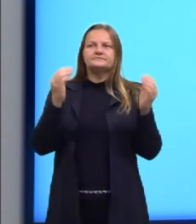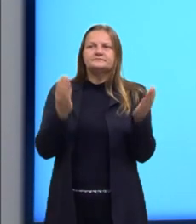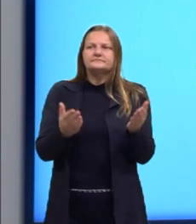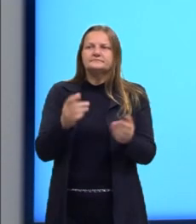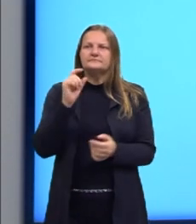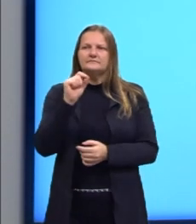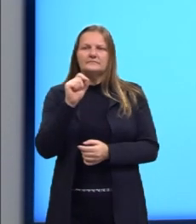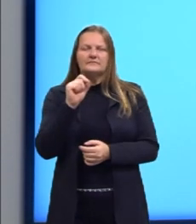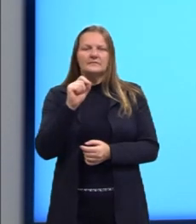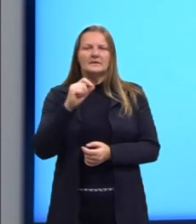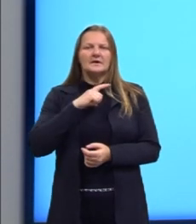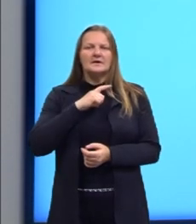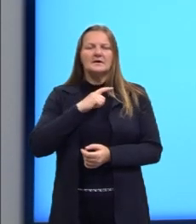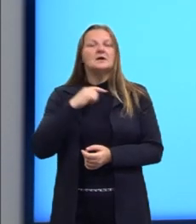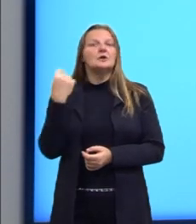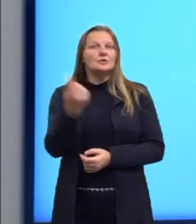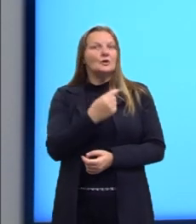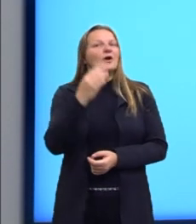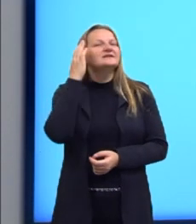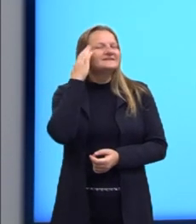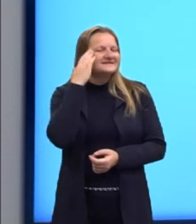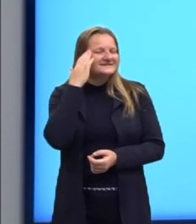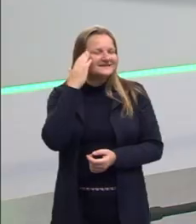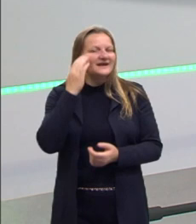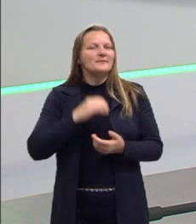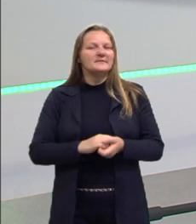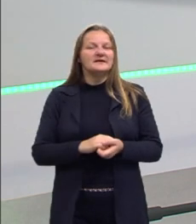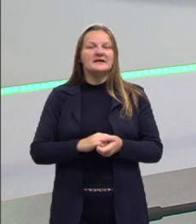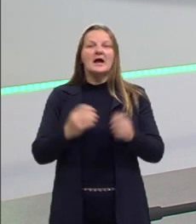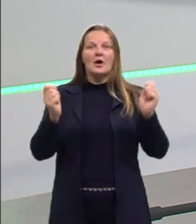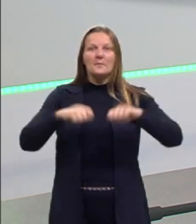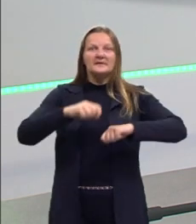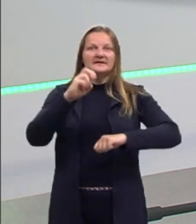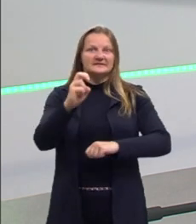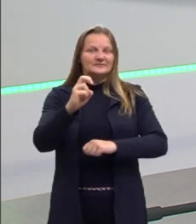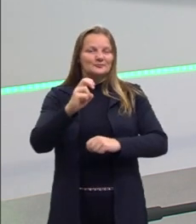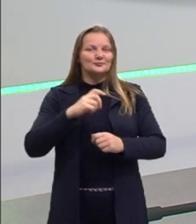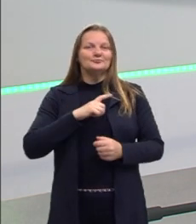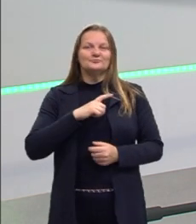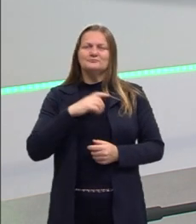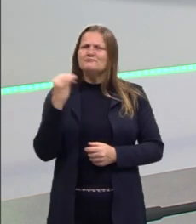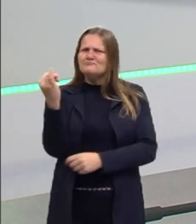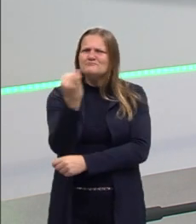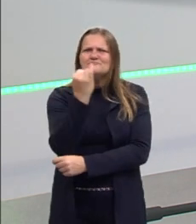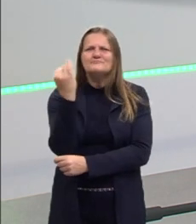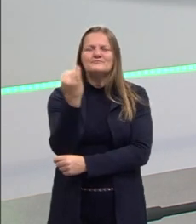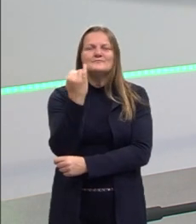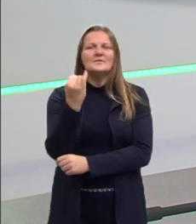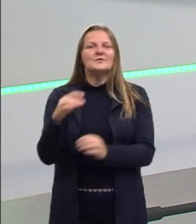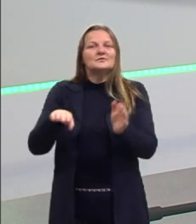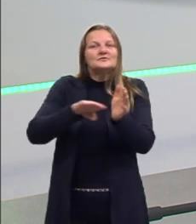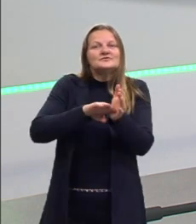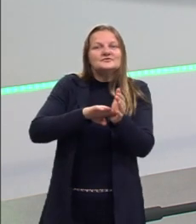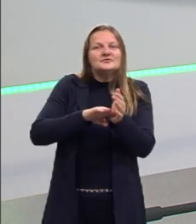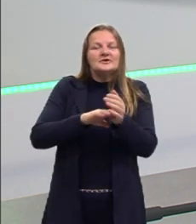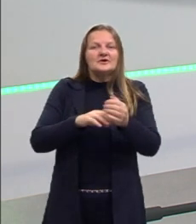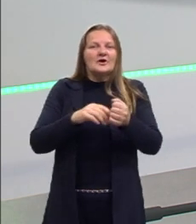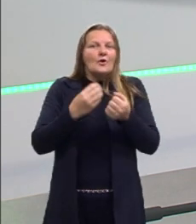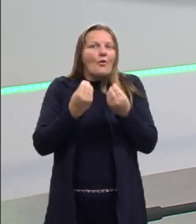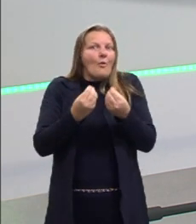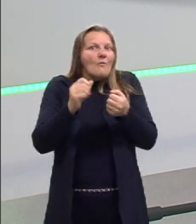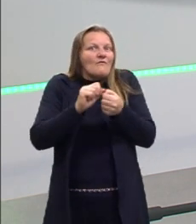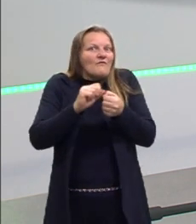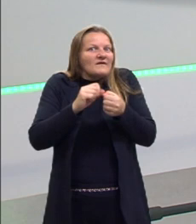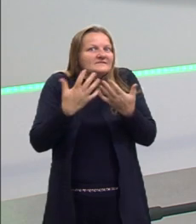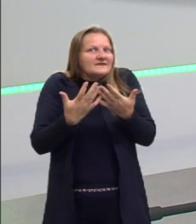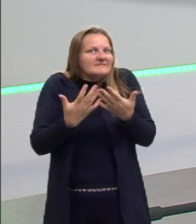nós sabemos que essa competência 5 chega lá no nosso calcanhar de Aquiles.